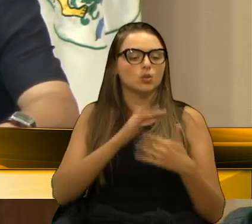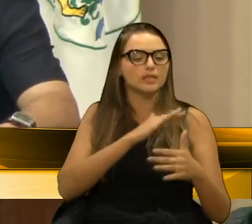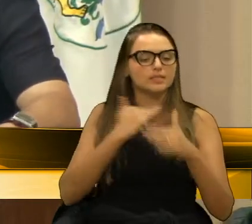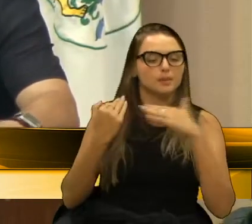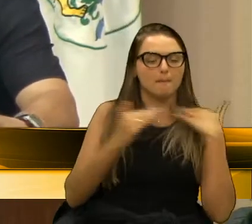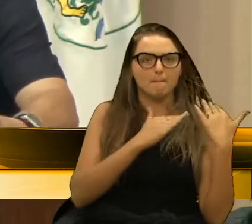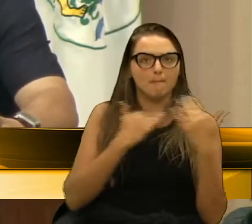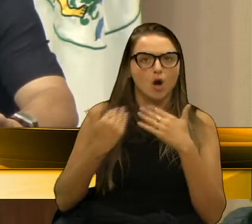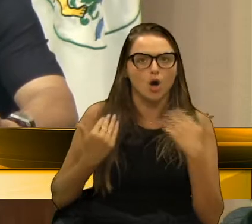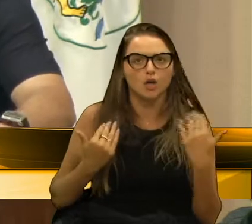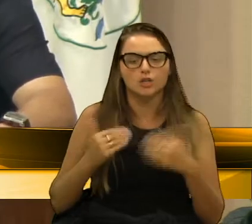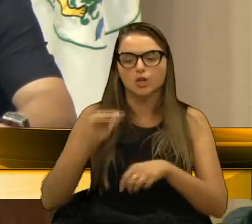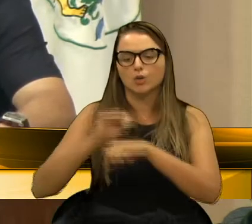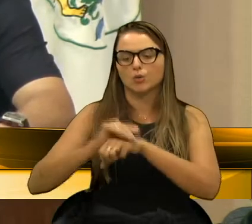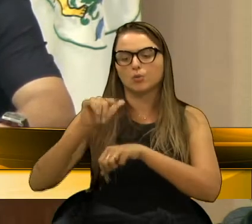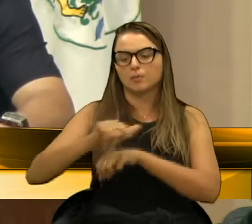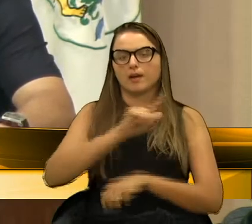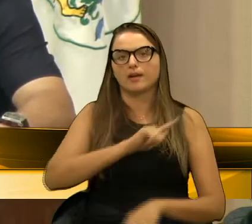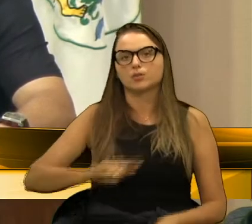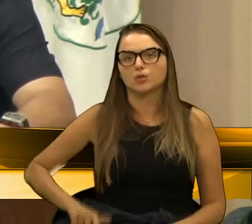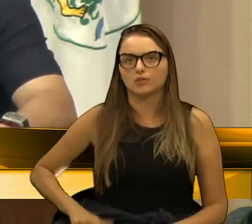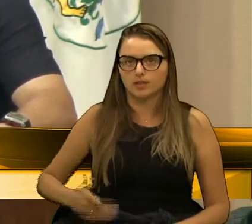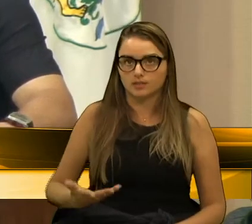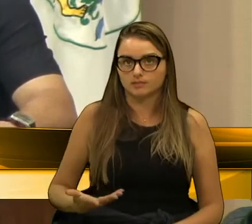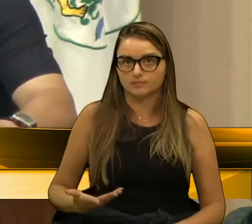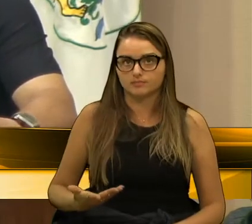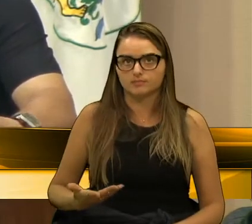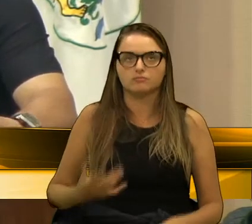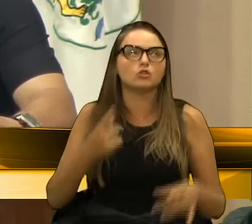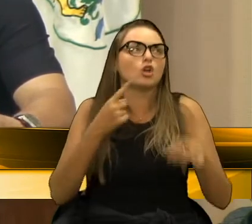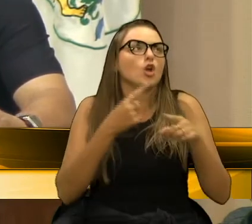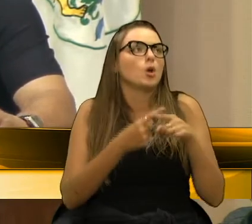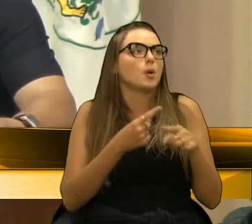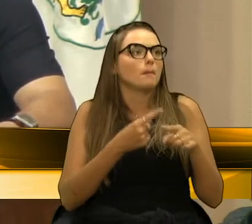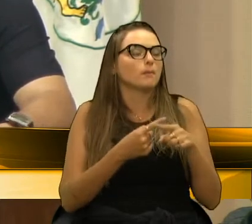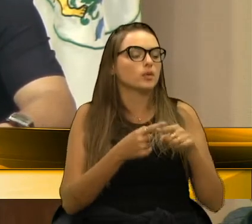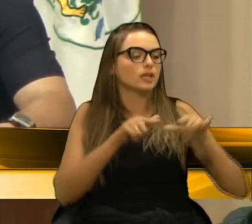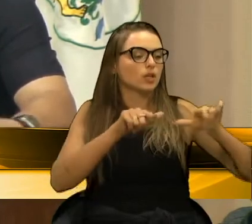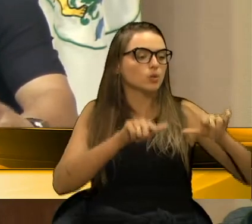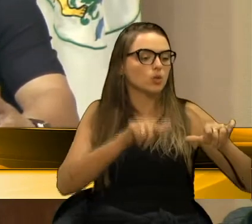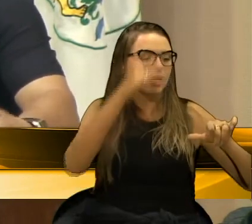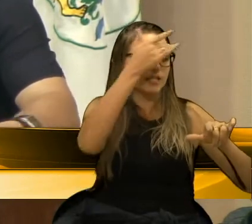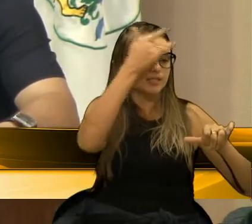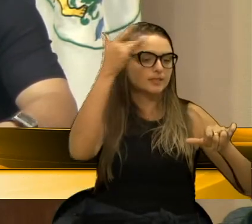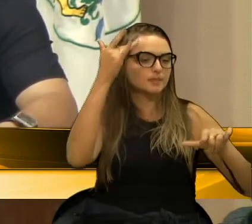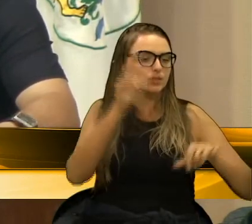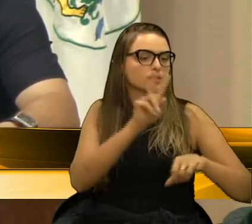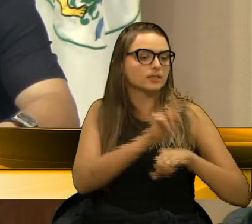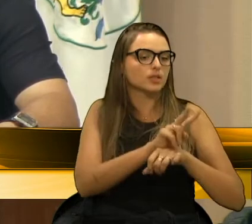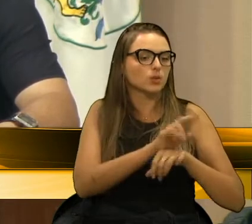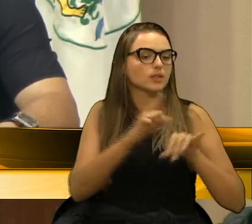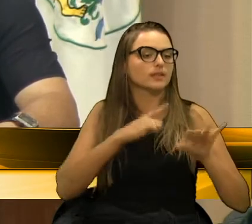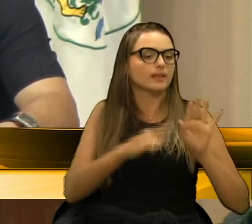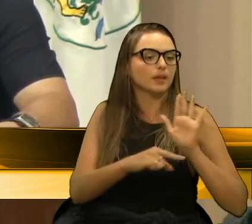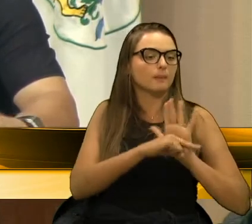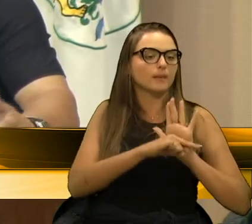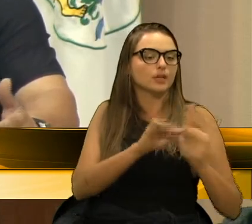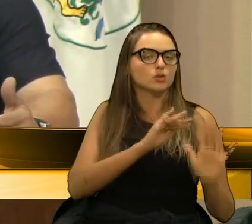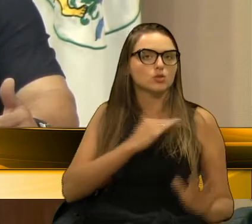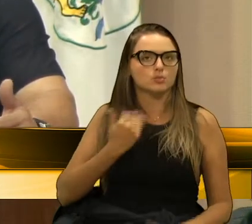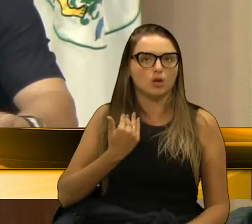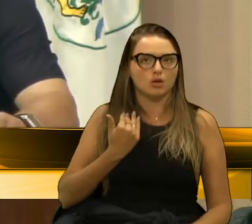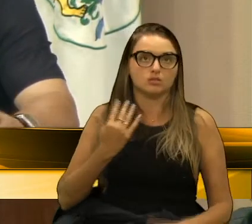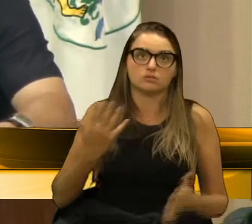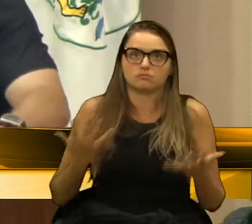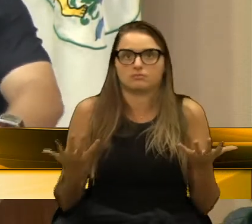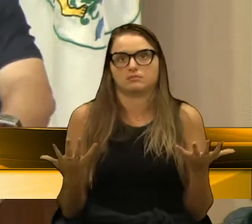e a culpa é do governo. Aí, por que que é onde que o pessoal se cuida tem menos morte? Então, o pessoal não... Tchê,